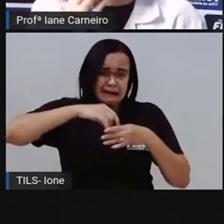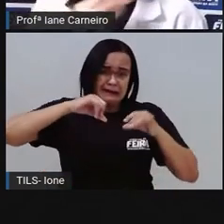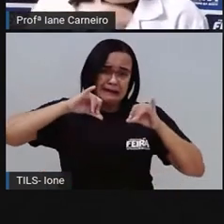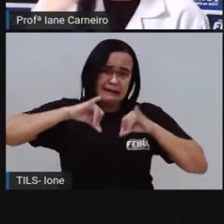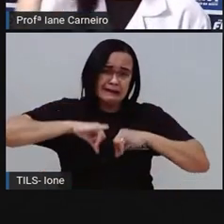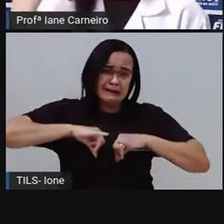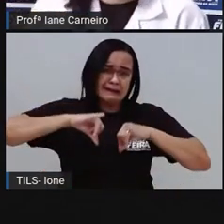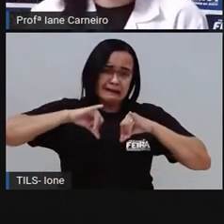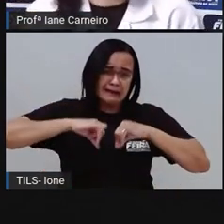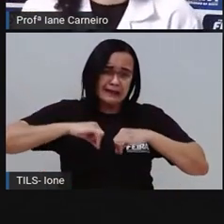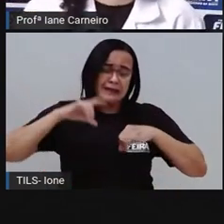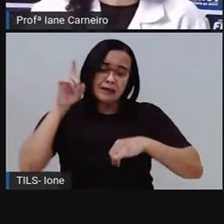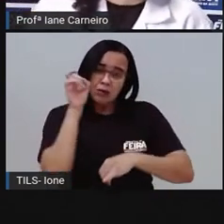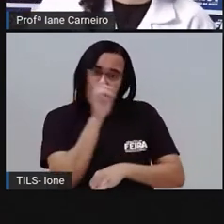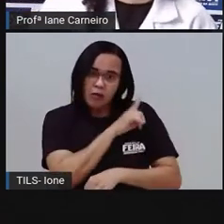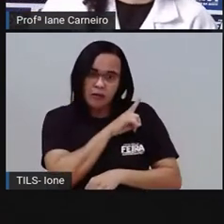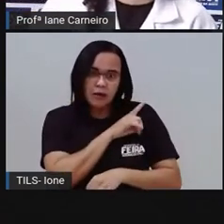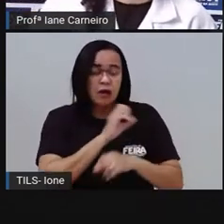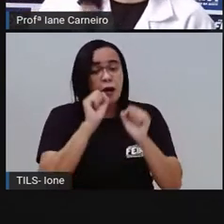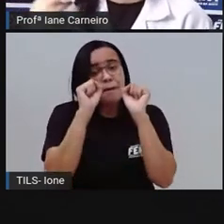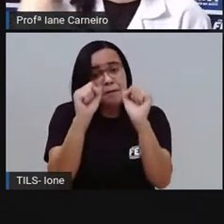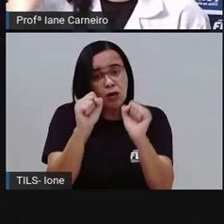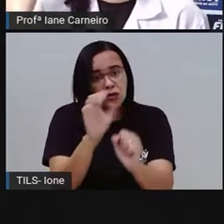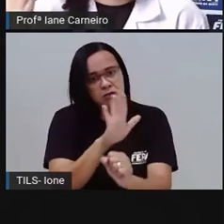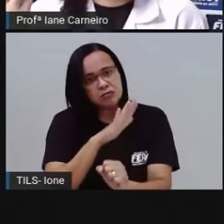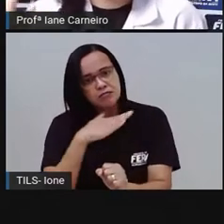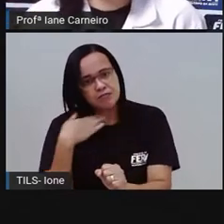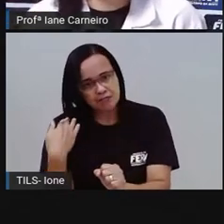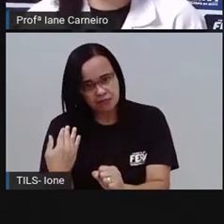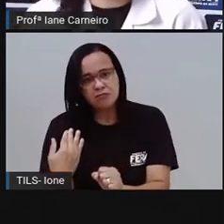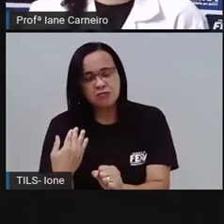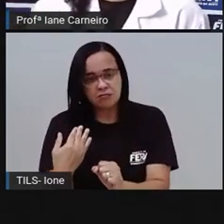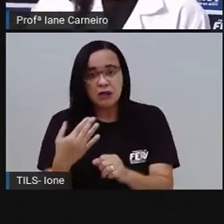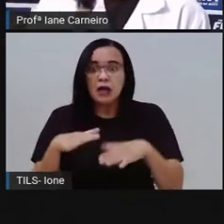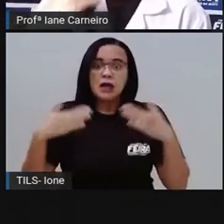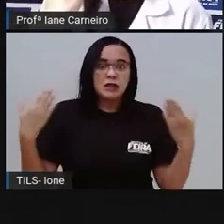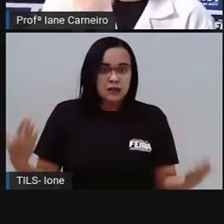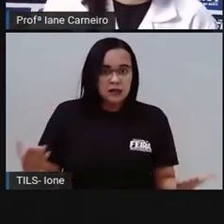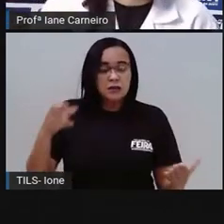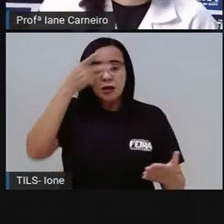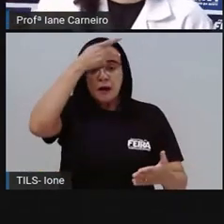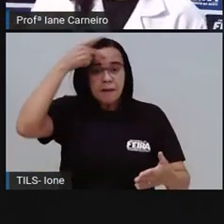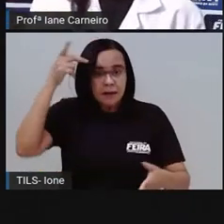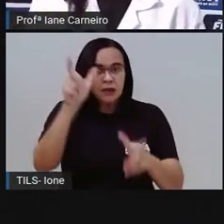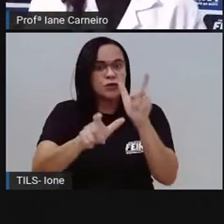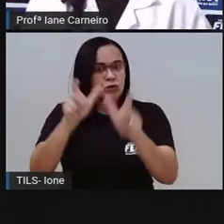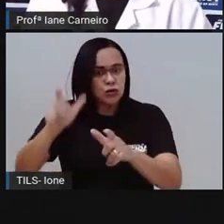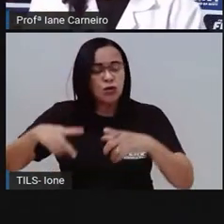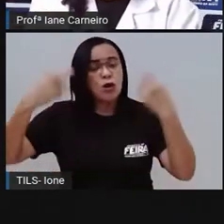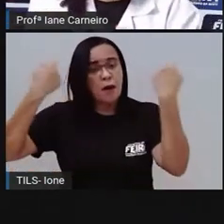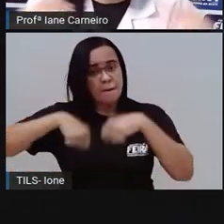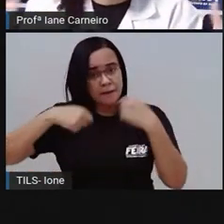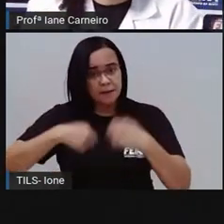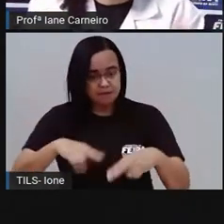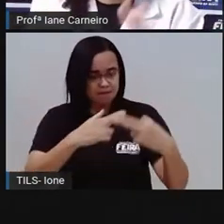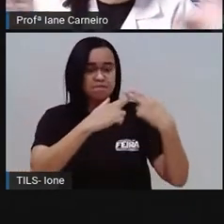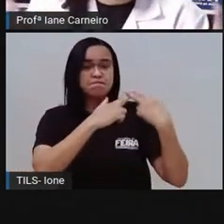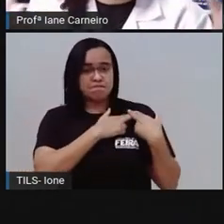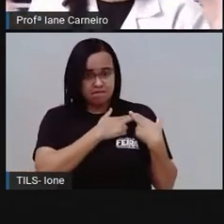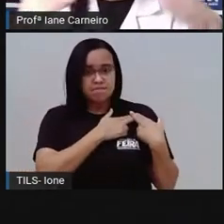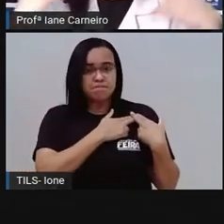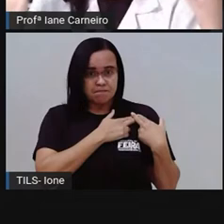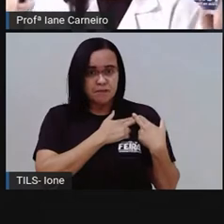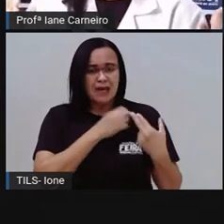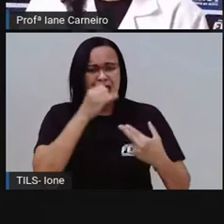a praia tem que ter responsabilidade, né? Então, você foi para a praia, leva um saquinho para você recolher tudo que é